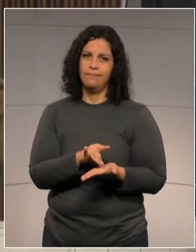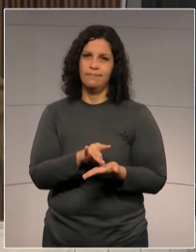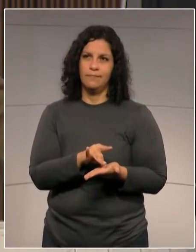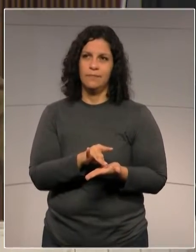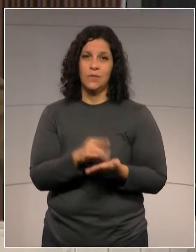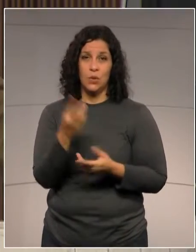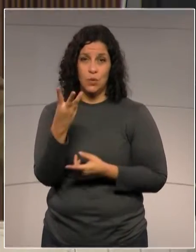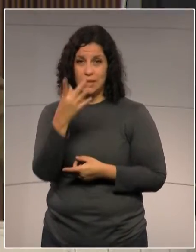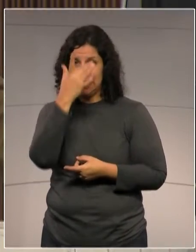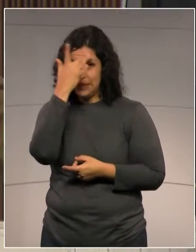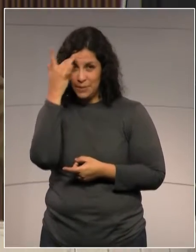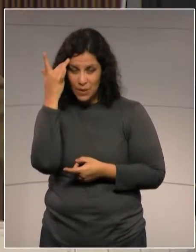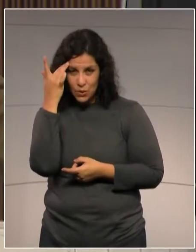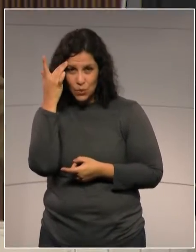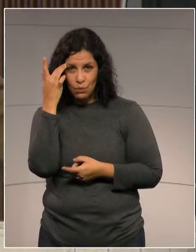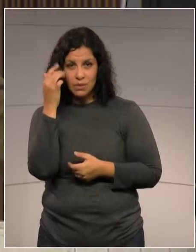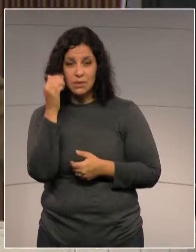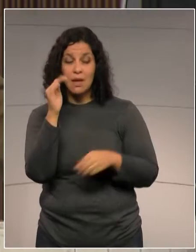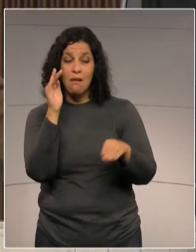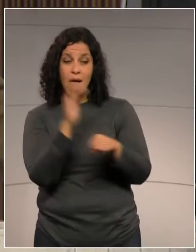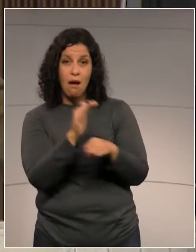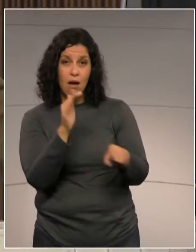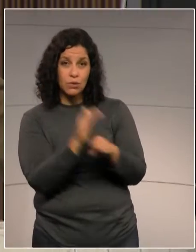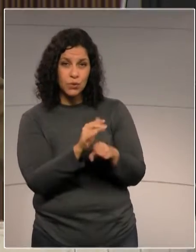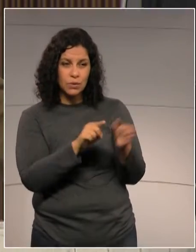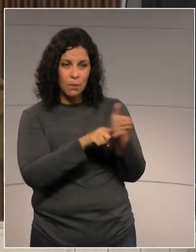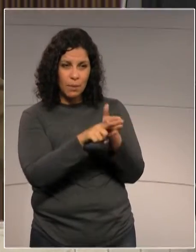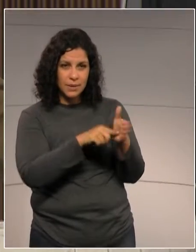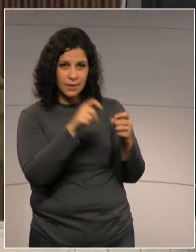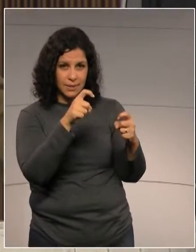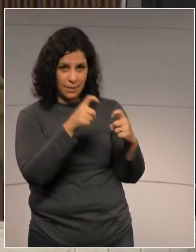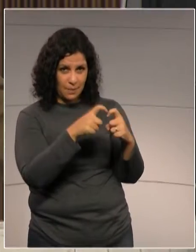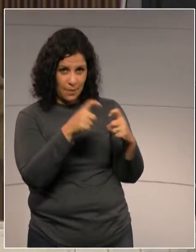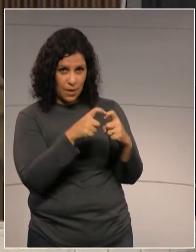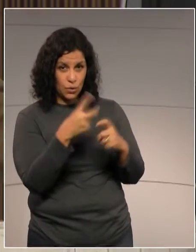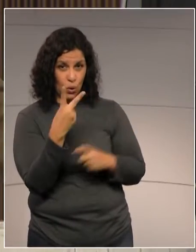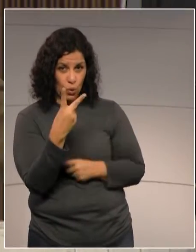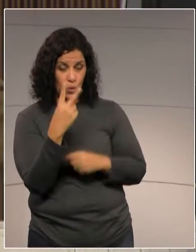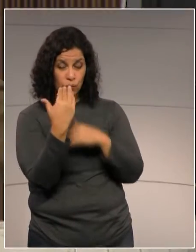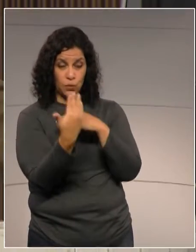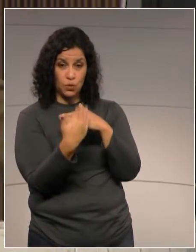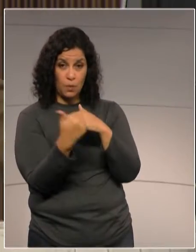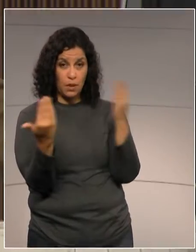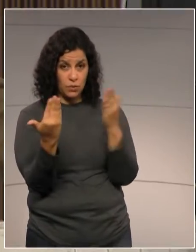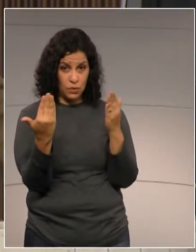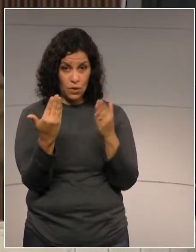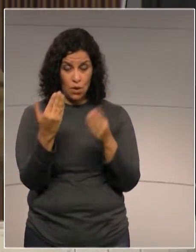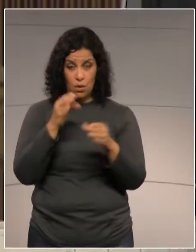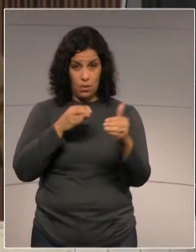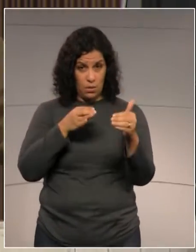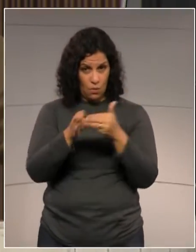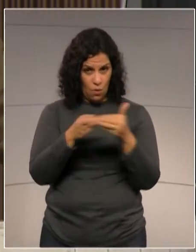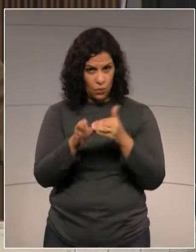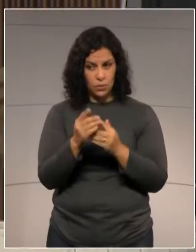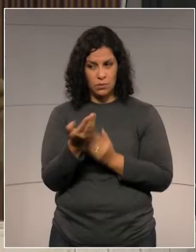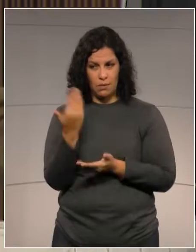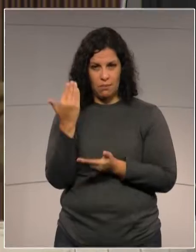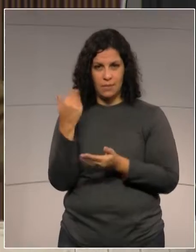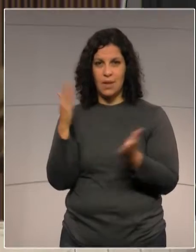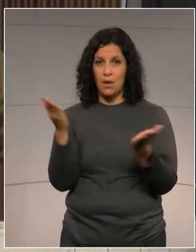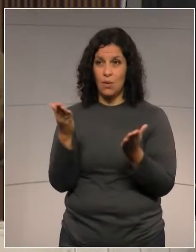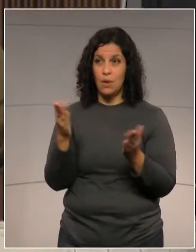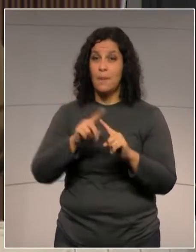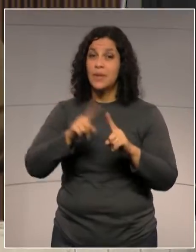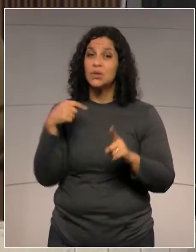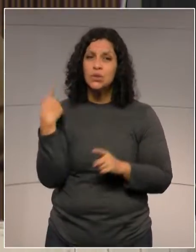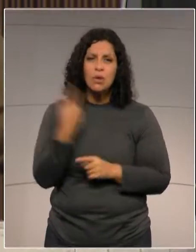três auxiliares necrópsias que temos em Guarapuava, dois foram chamados neste último concurso, mas não